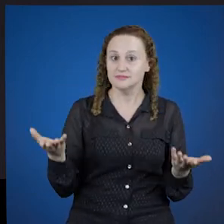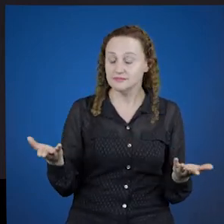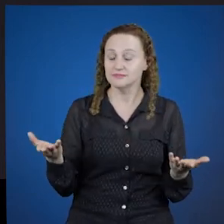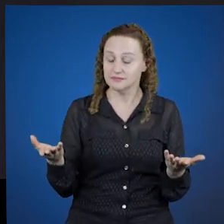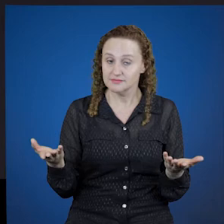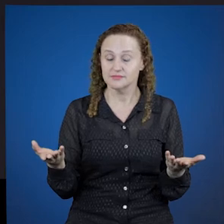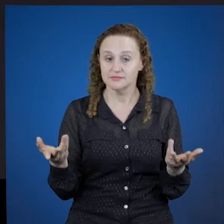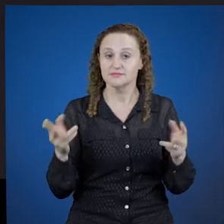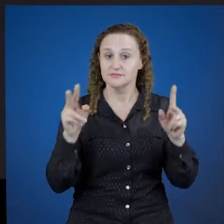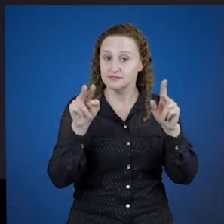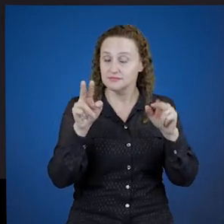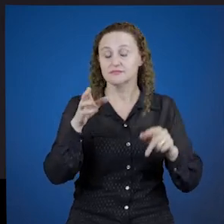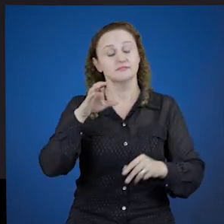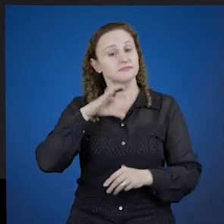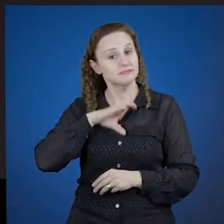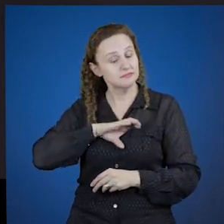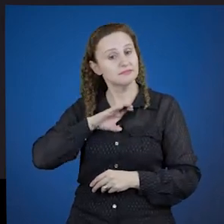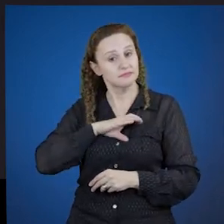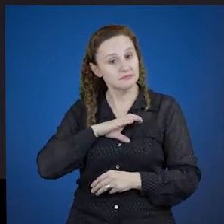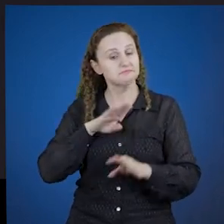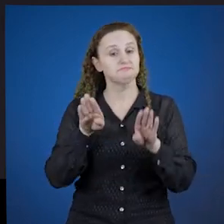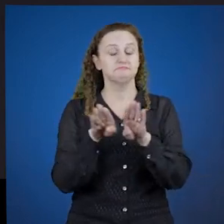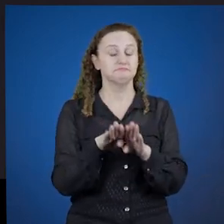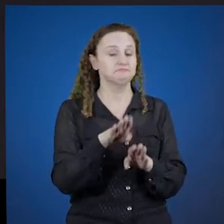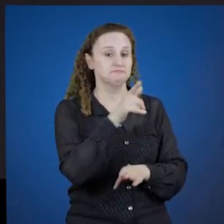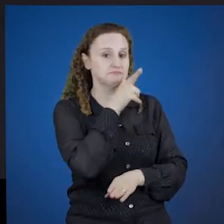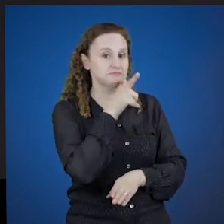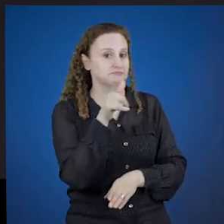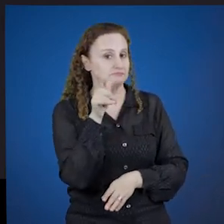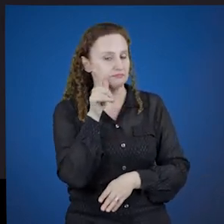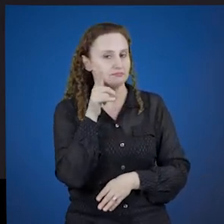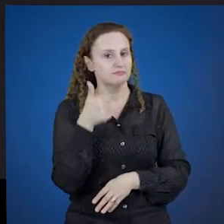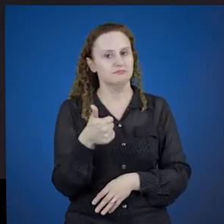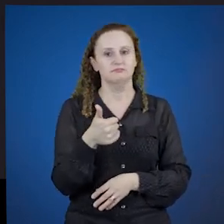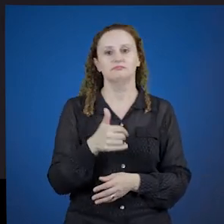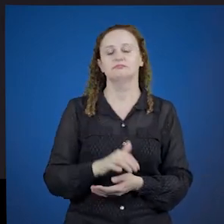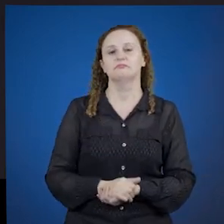Então, assim como conjugamos em português, no latim também.